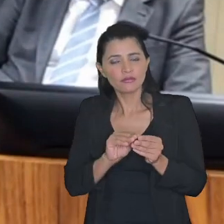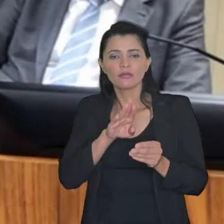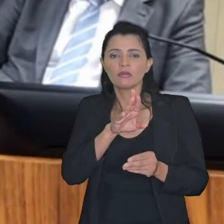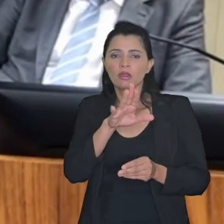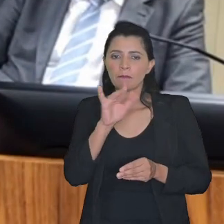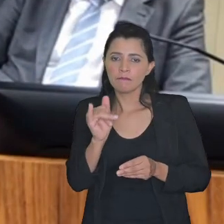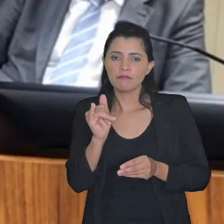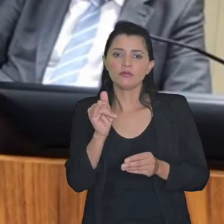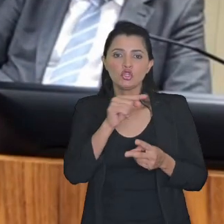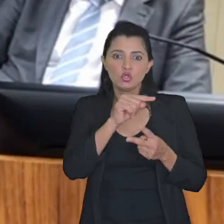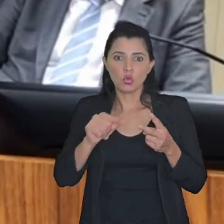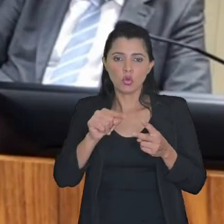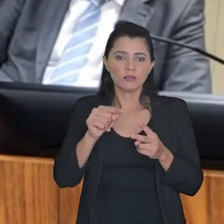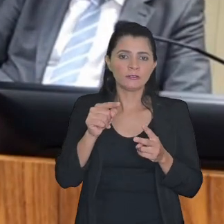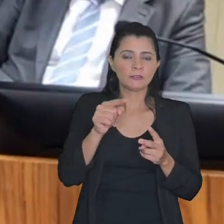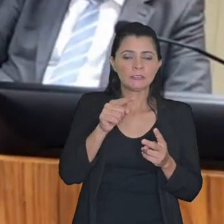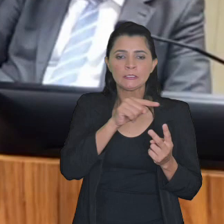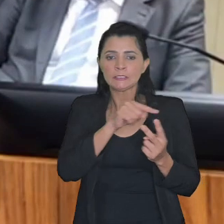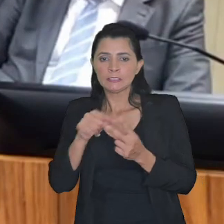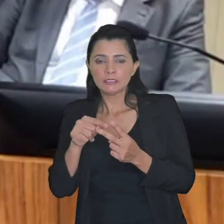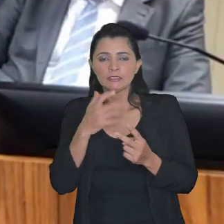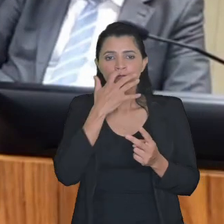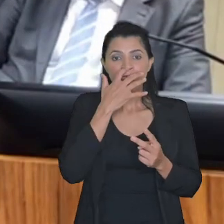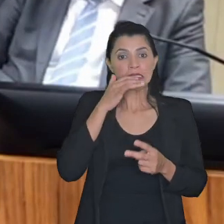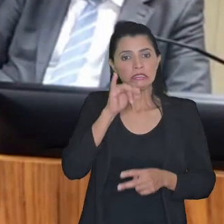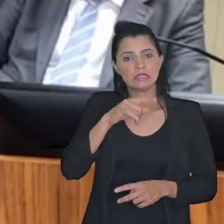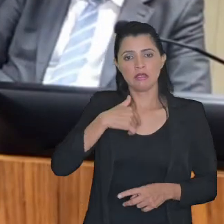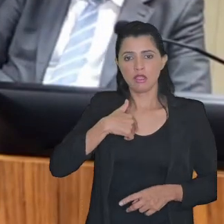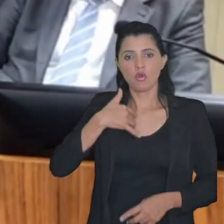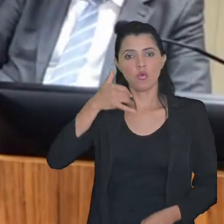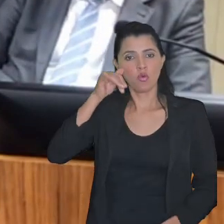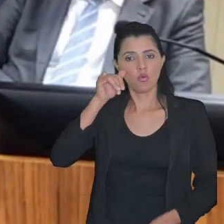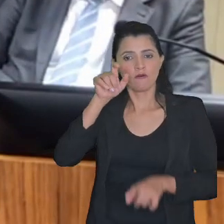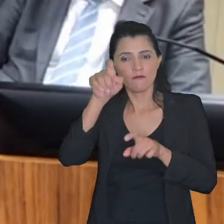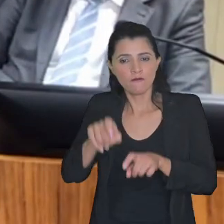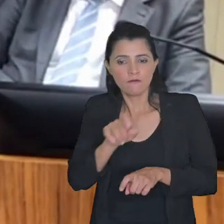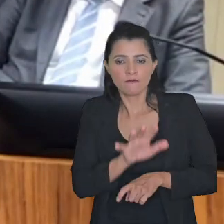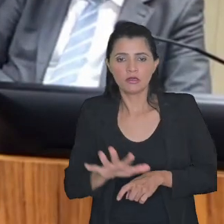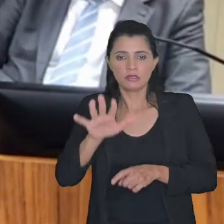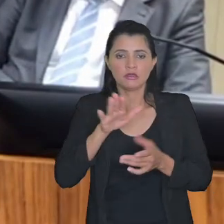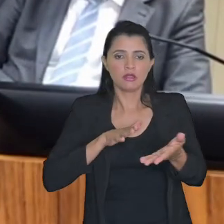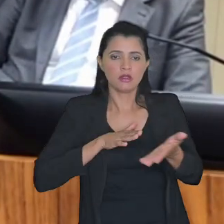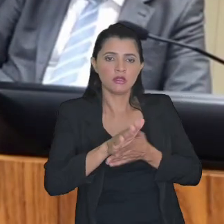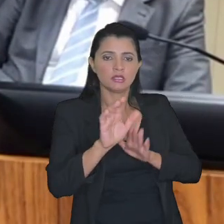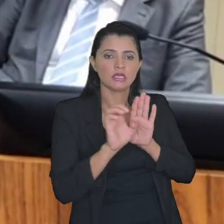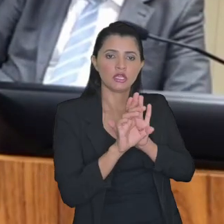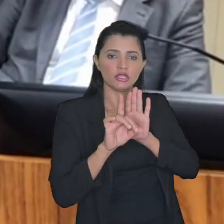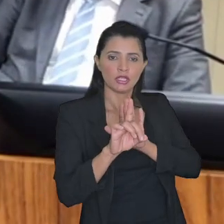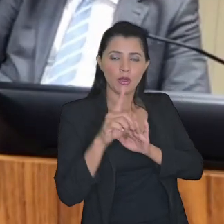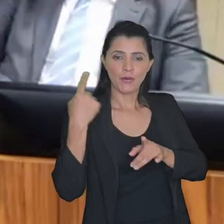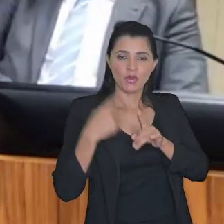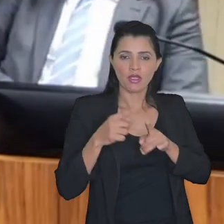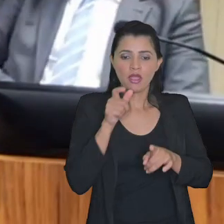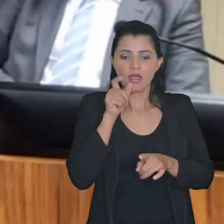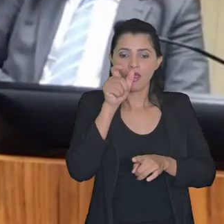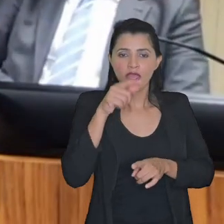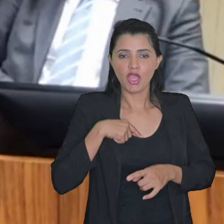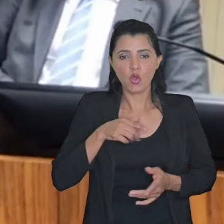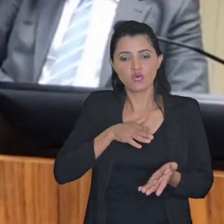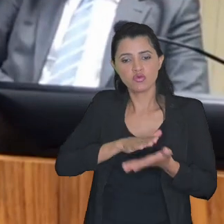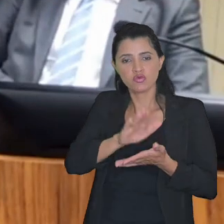bifacial se eu fazenda lanço um edital porque a palavra é minha